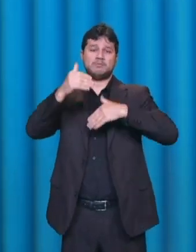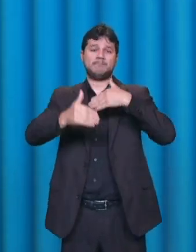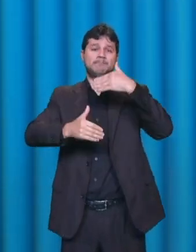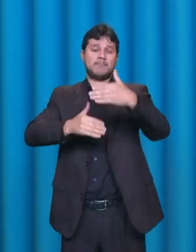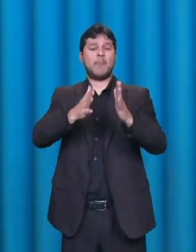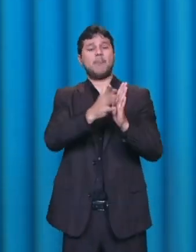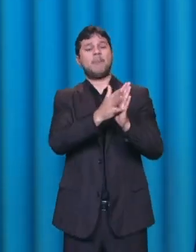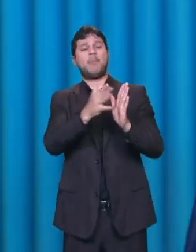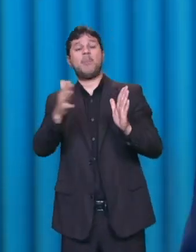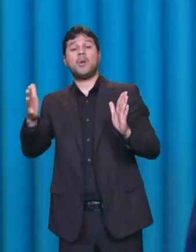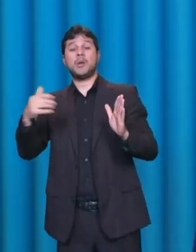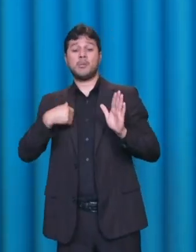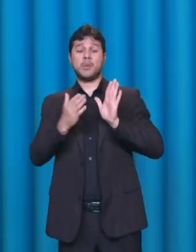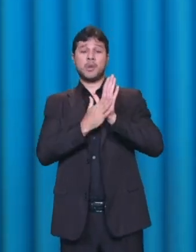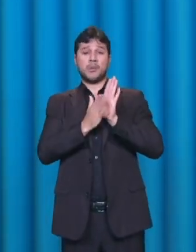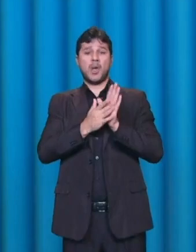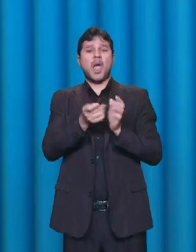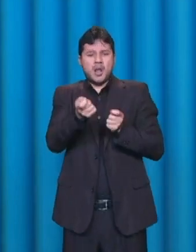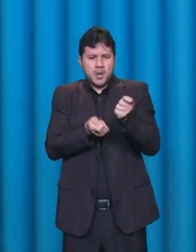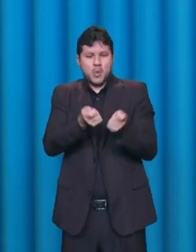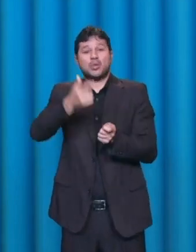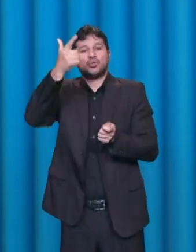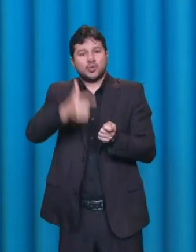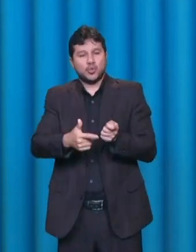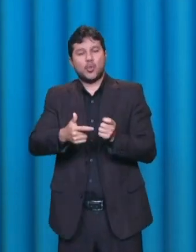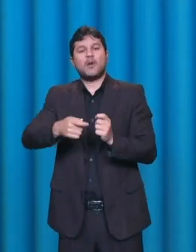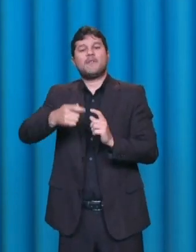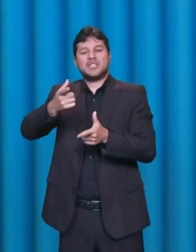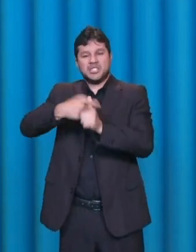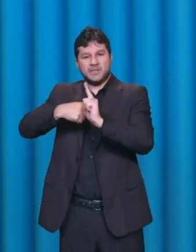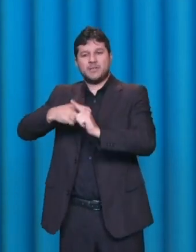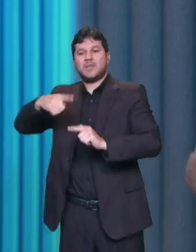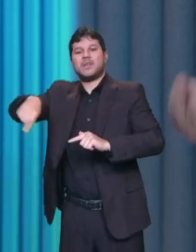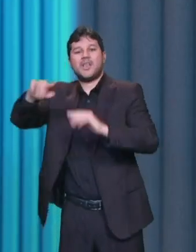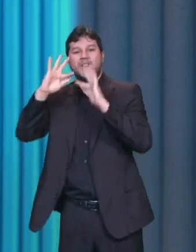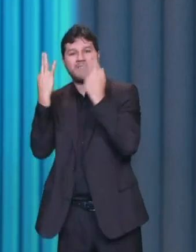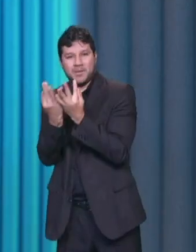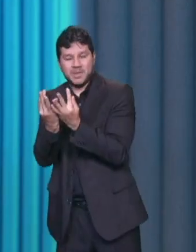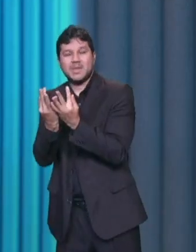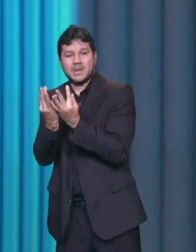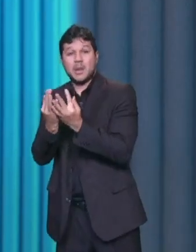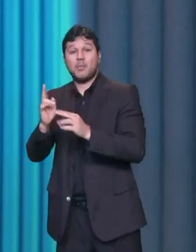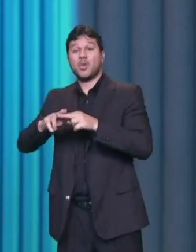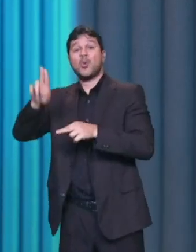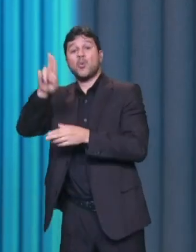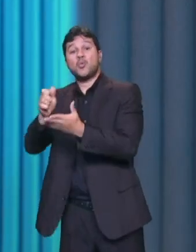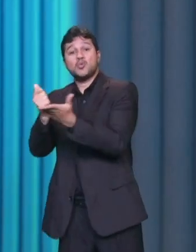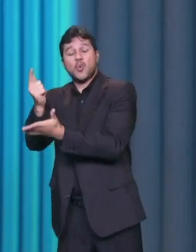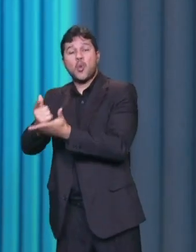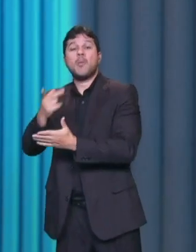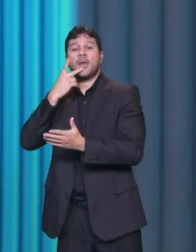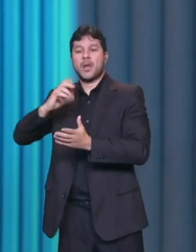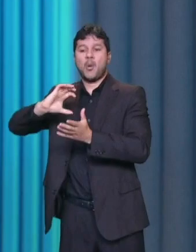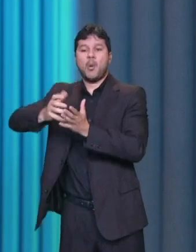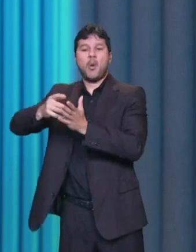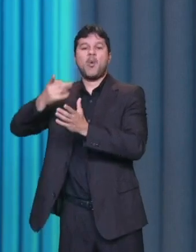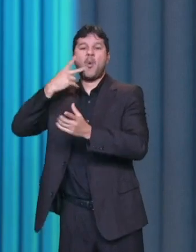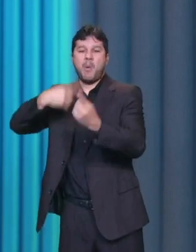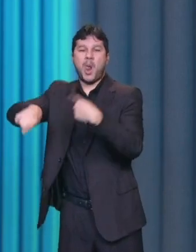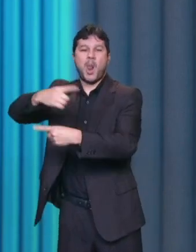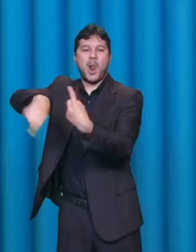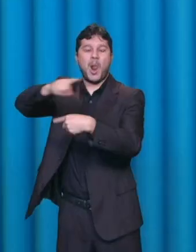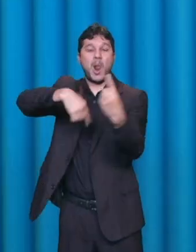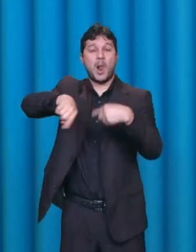E qual é a minha proposta então? É renegociar imediatamente a dívida das famílias, porque o consumo das famílias é o maior motor de atividade econômica.